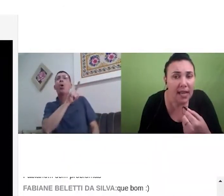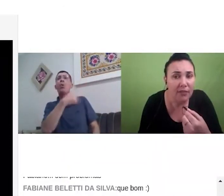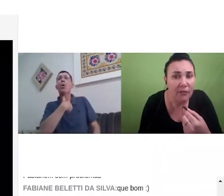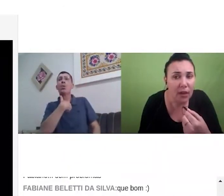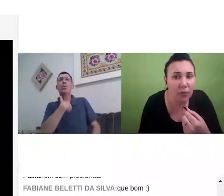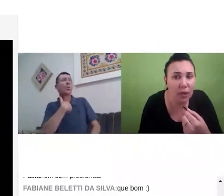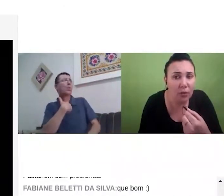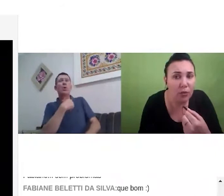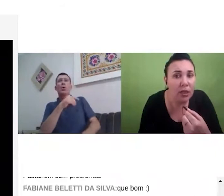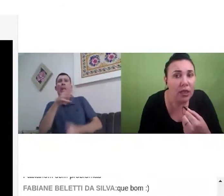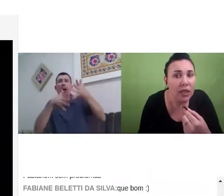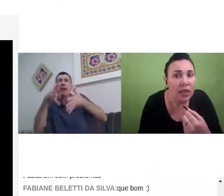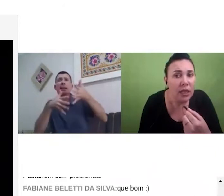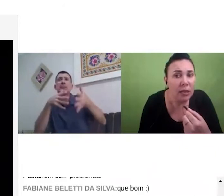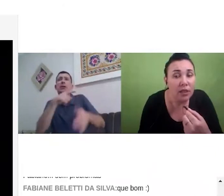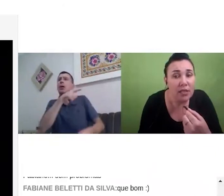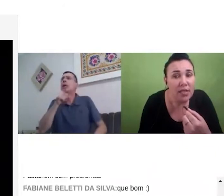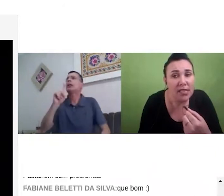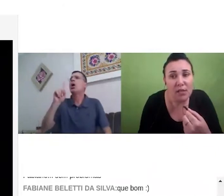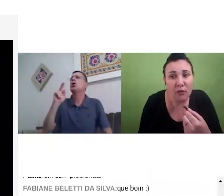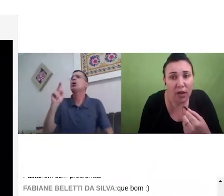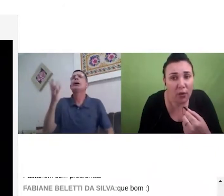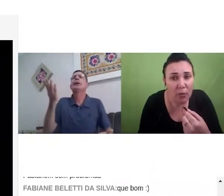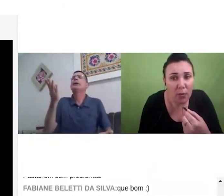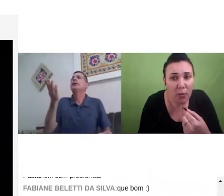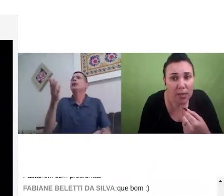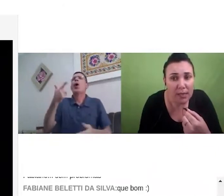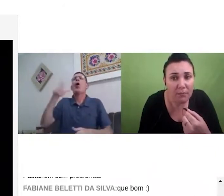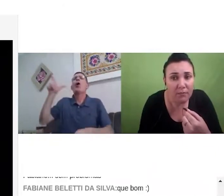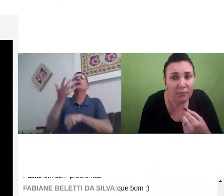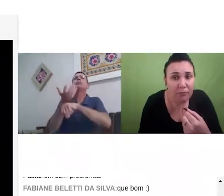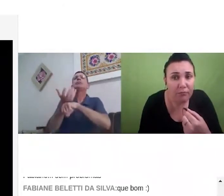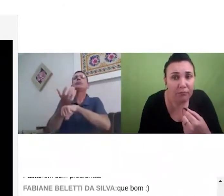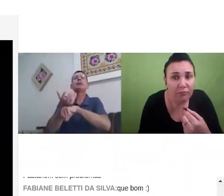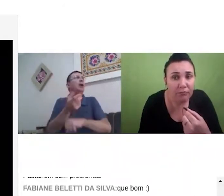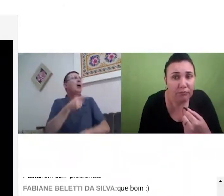na sala e vai falar comigo, muitas vezes eles vão falar alguma coisa,